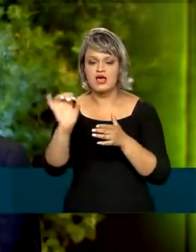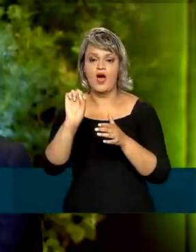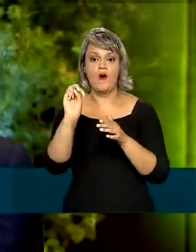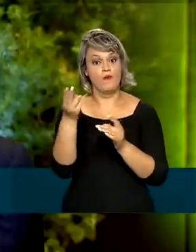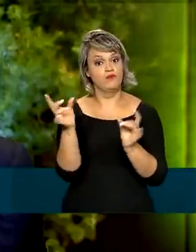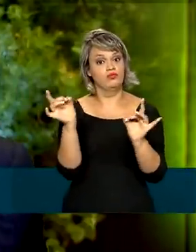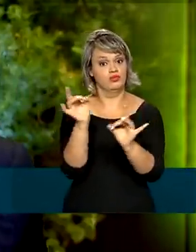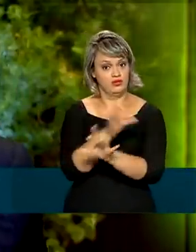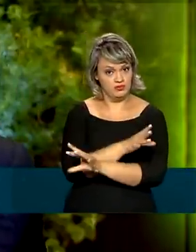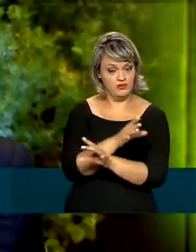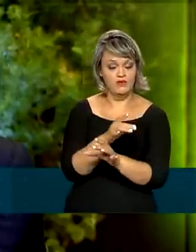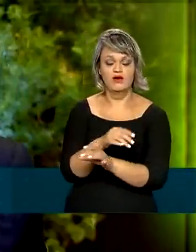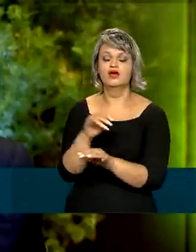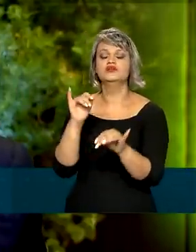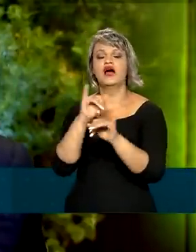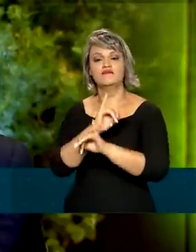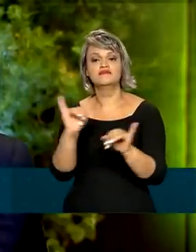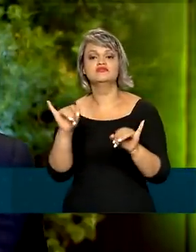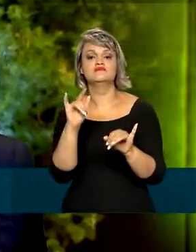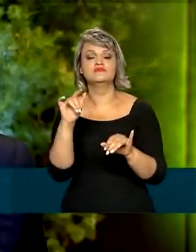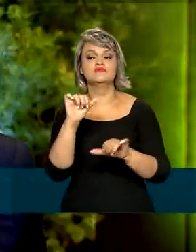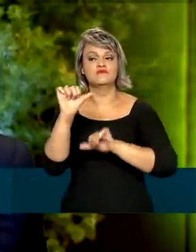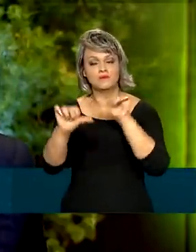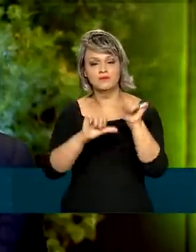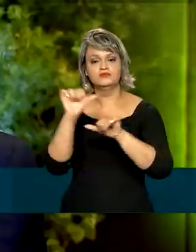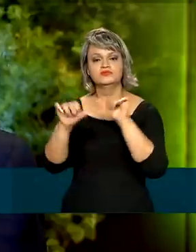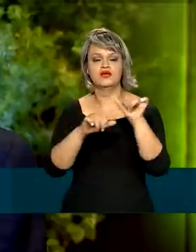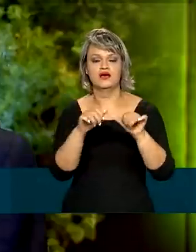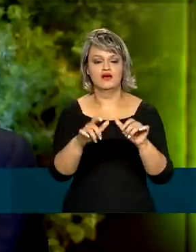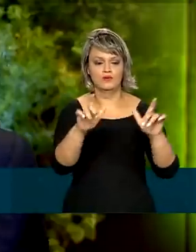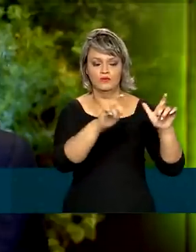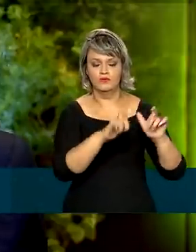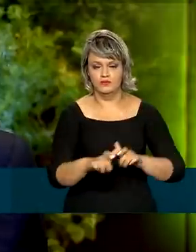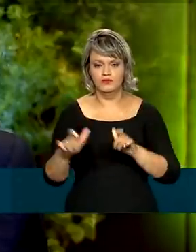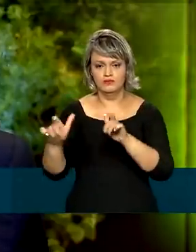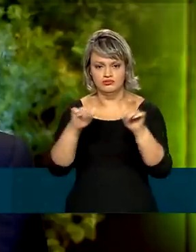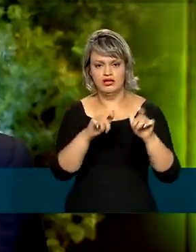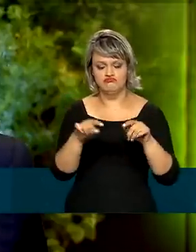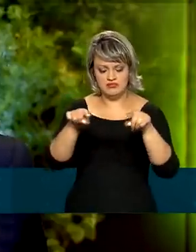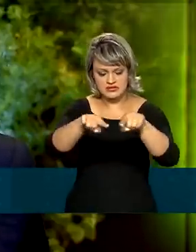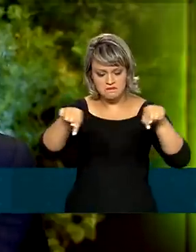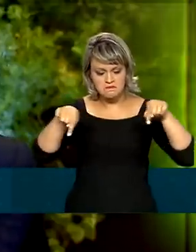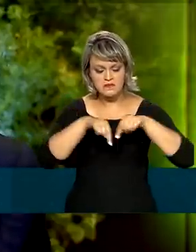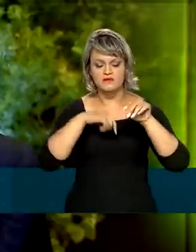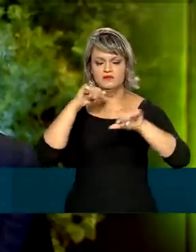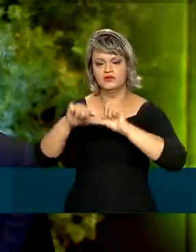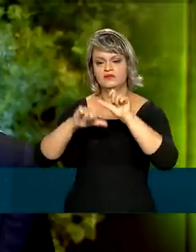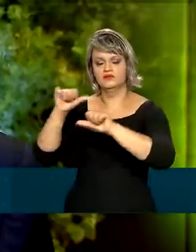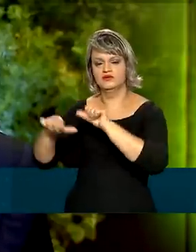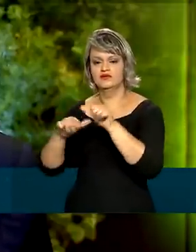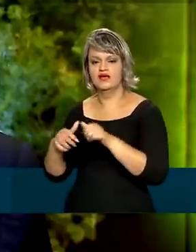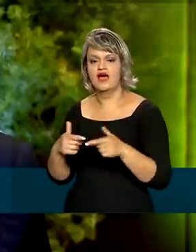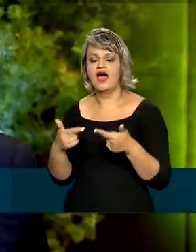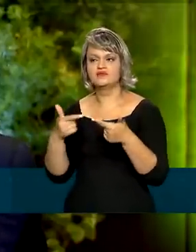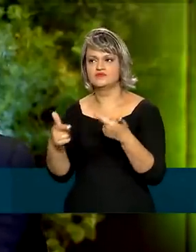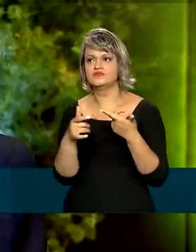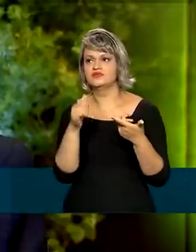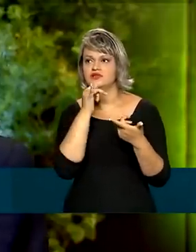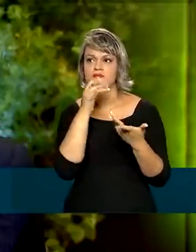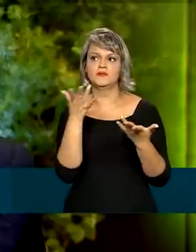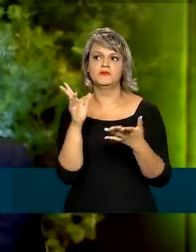nós anunciamos a modificação e a modernização de marcos regulatórios, nós fizemos ações no sentido de